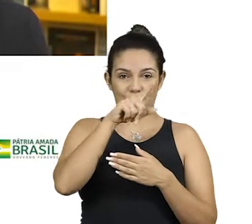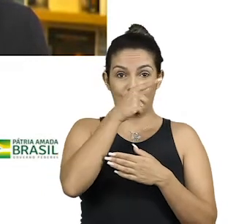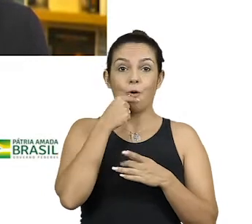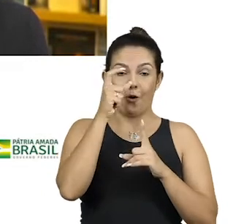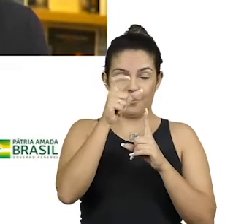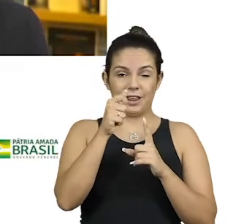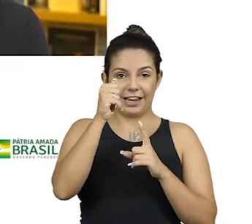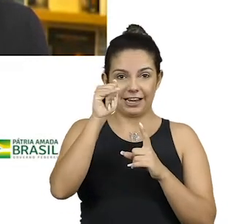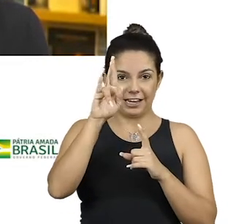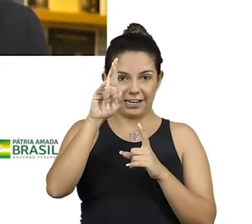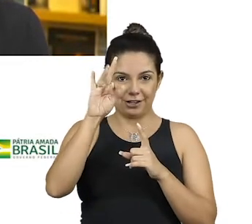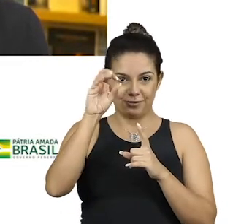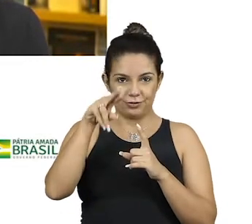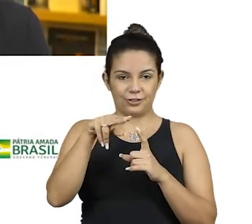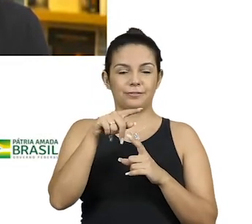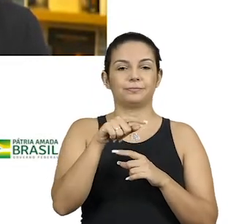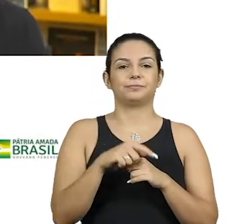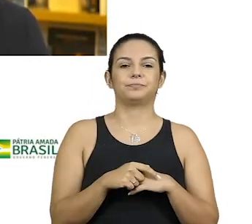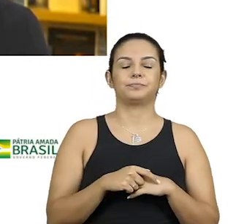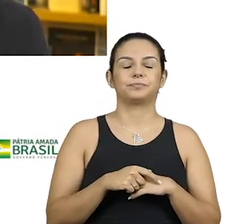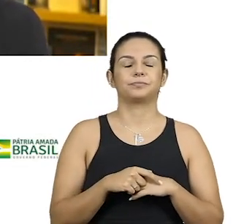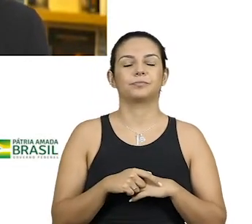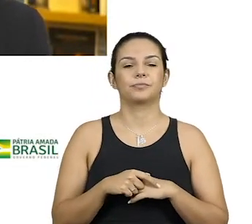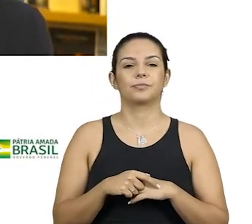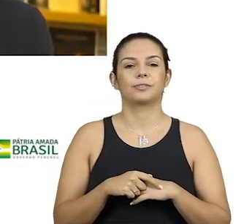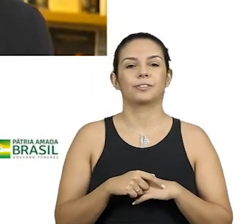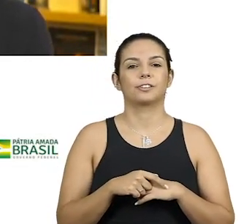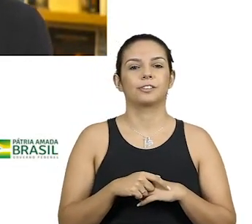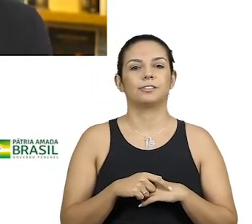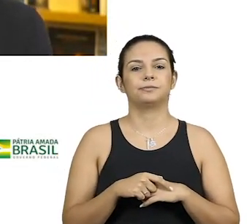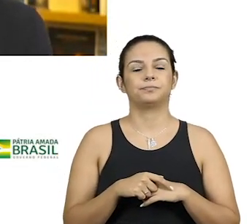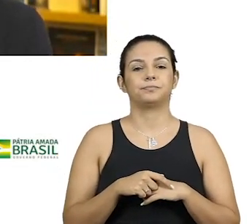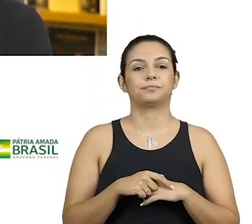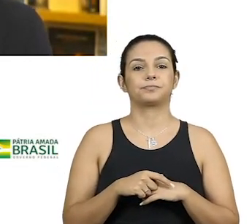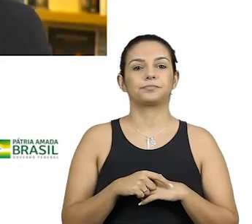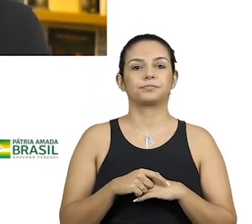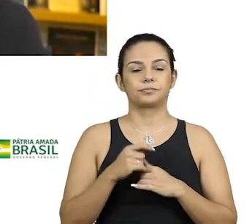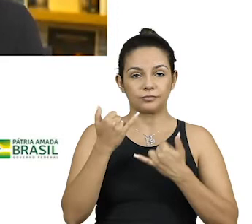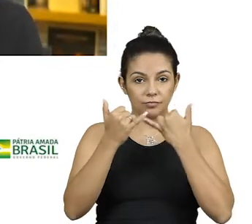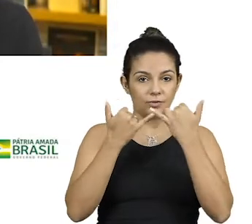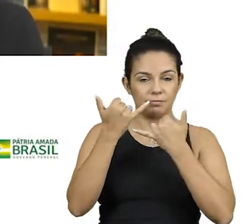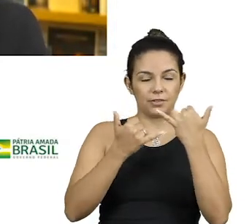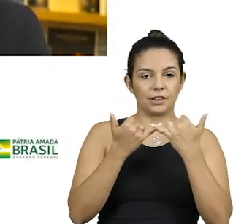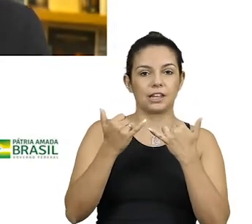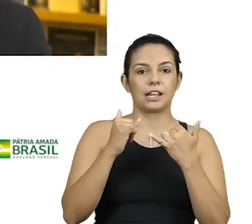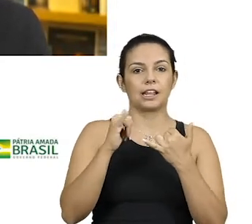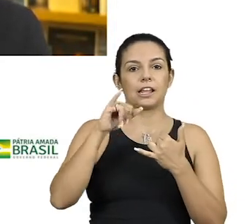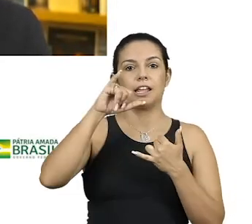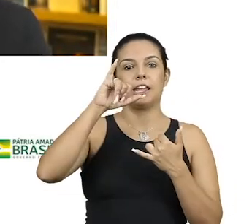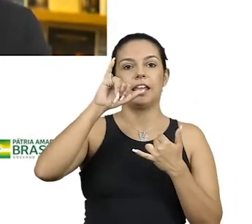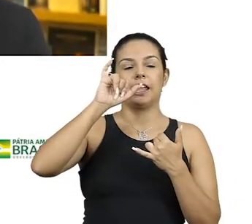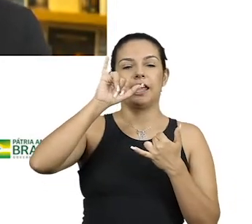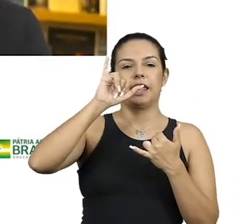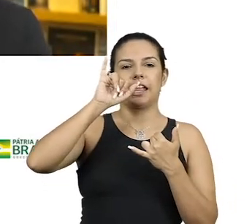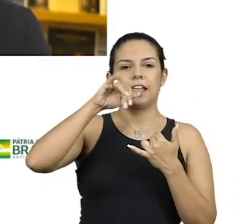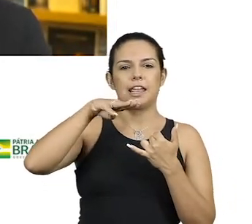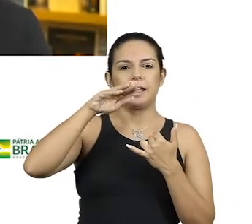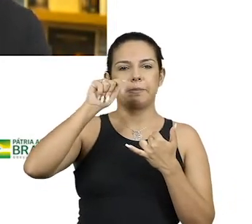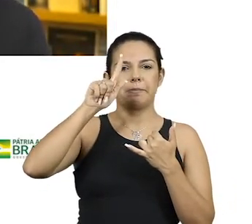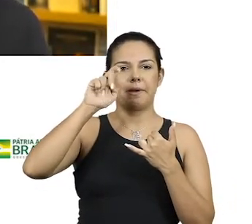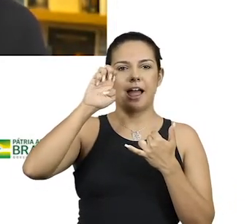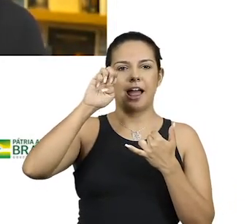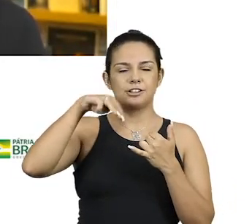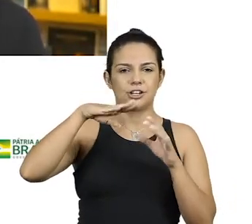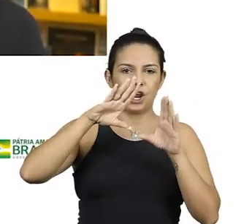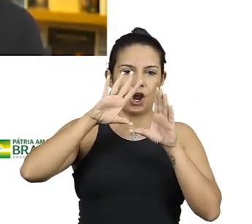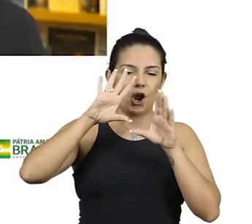mística que a imagem rouba a alma, aquela brincadeira, ele já nem fala mais disso. Eu estou convencido que alguma